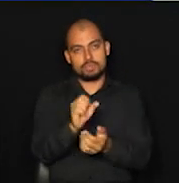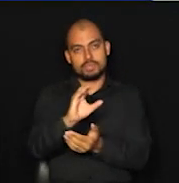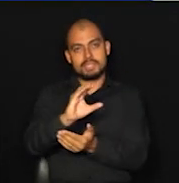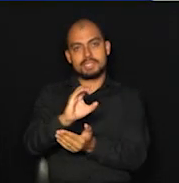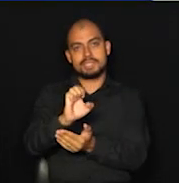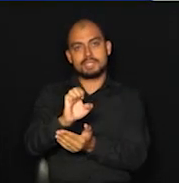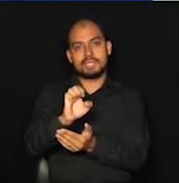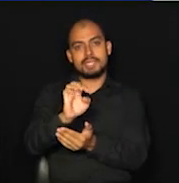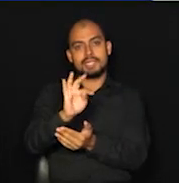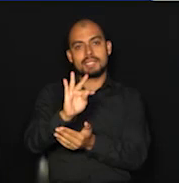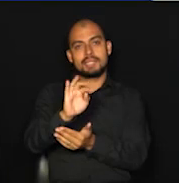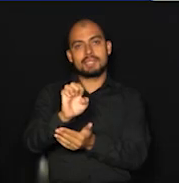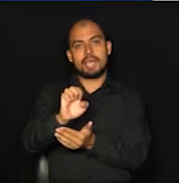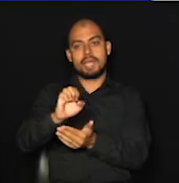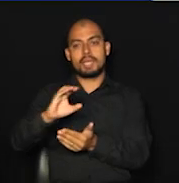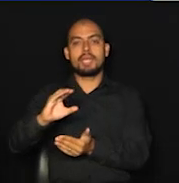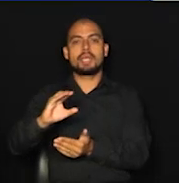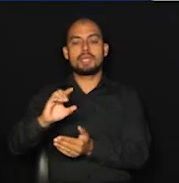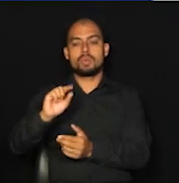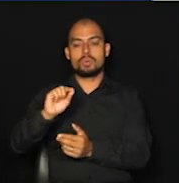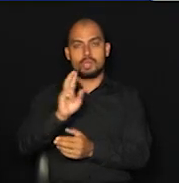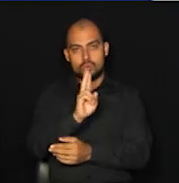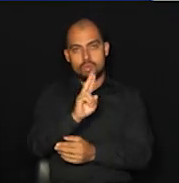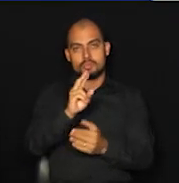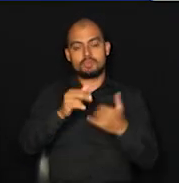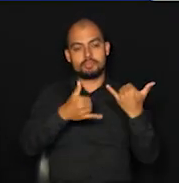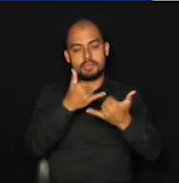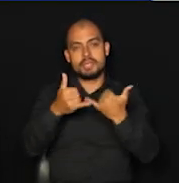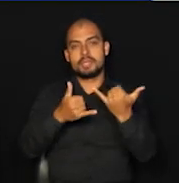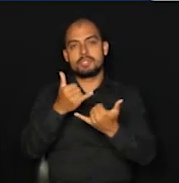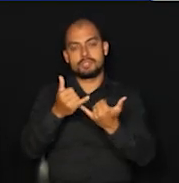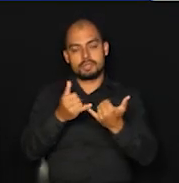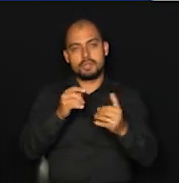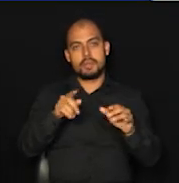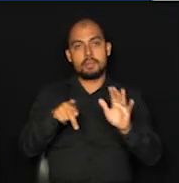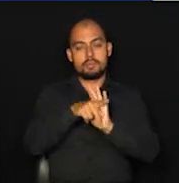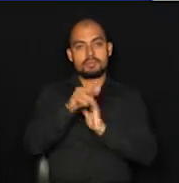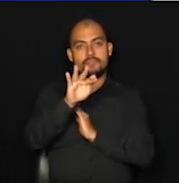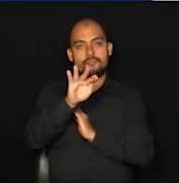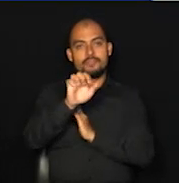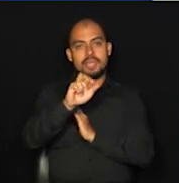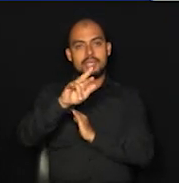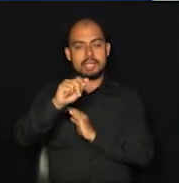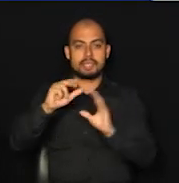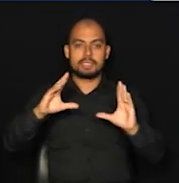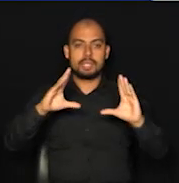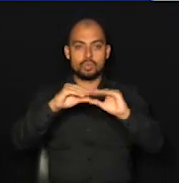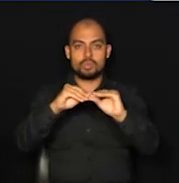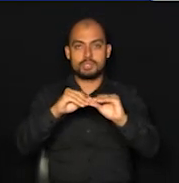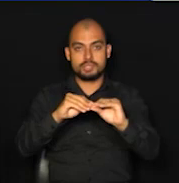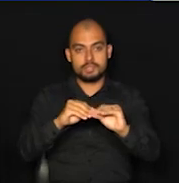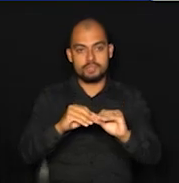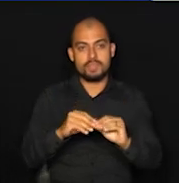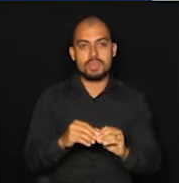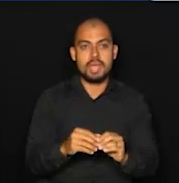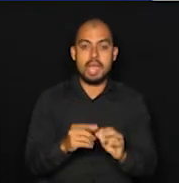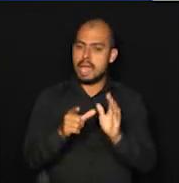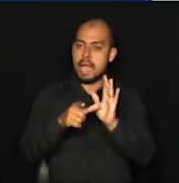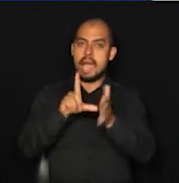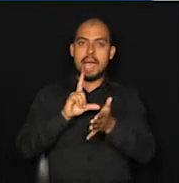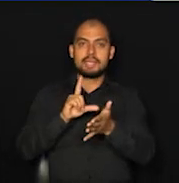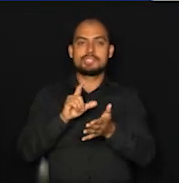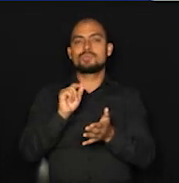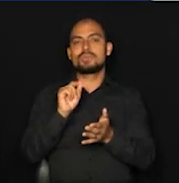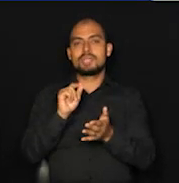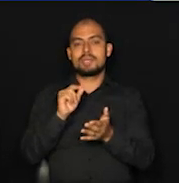dos chamados brinquedos, as feiras noturnas, por incrível que pareça, porque quando falaram para mim de